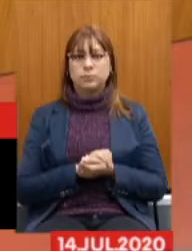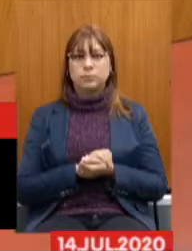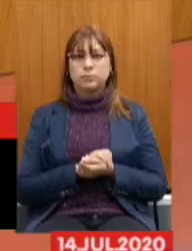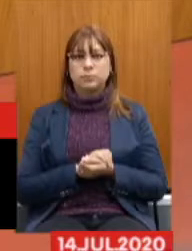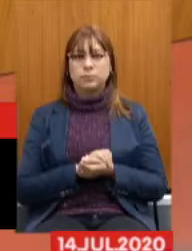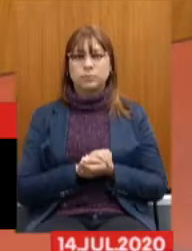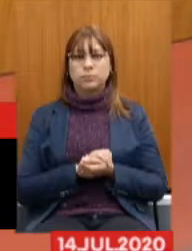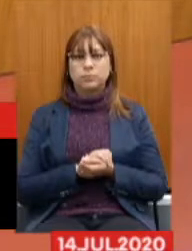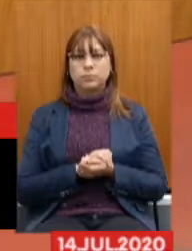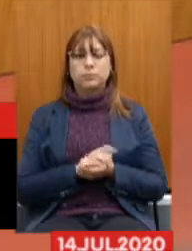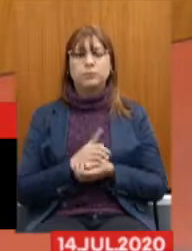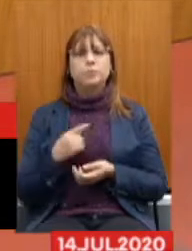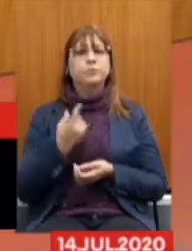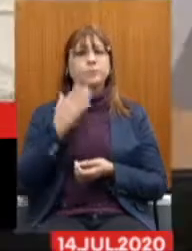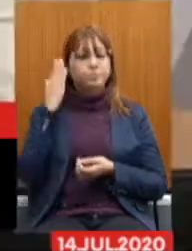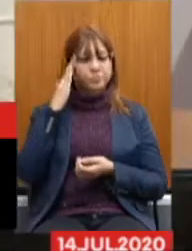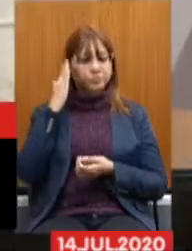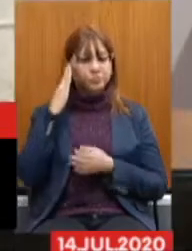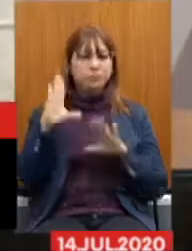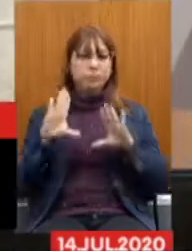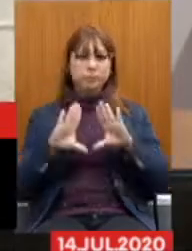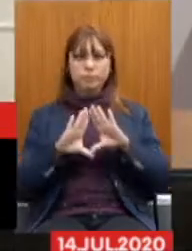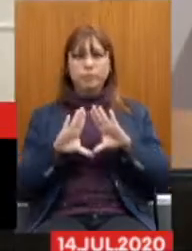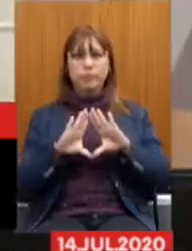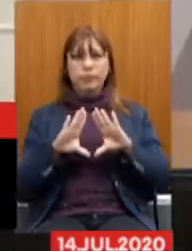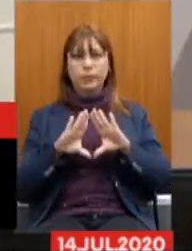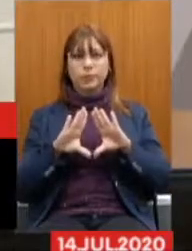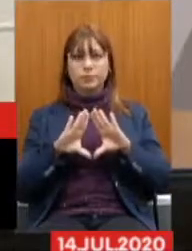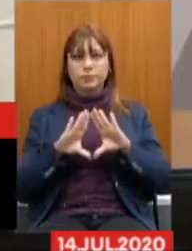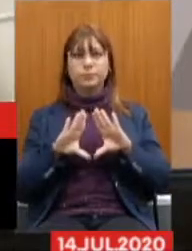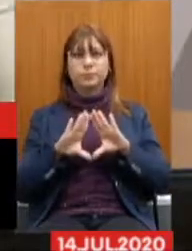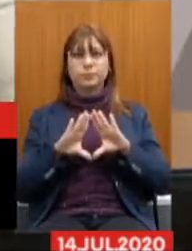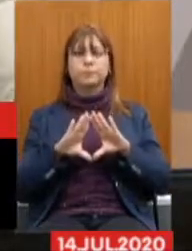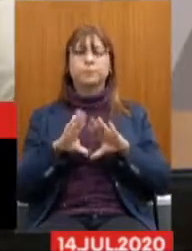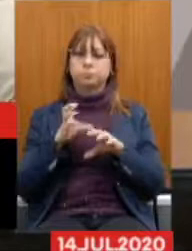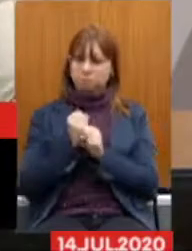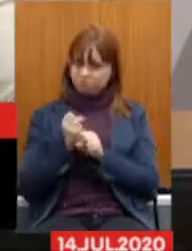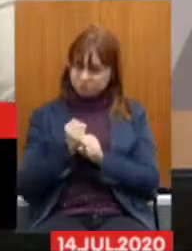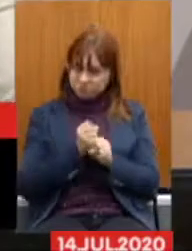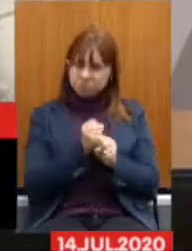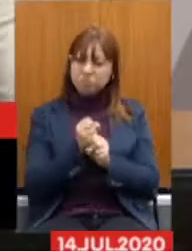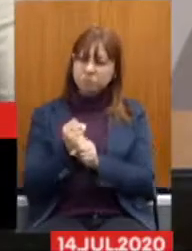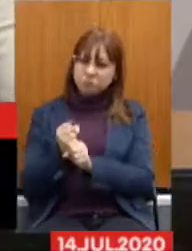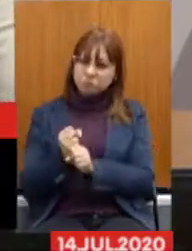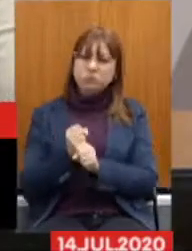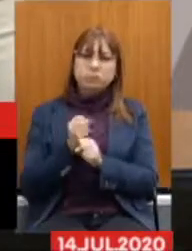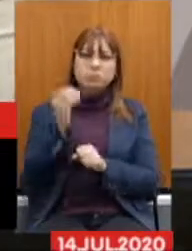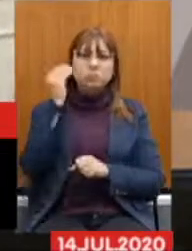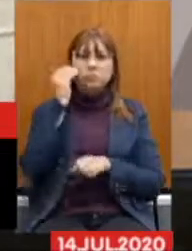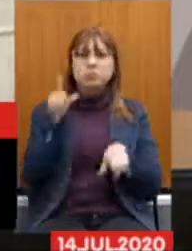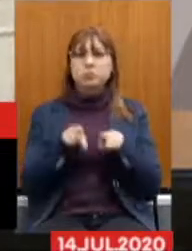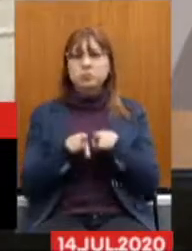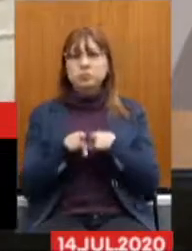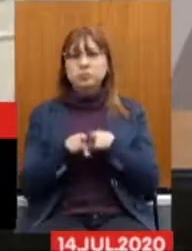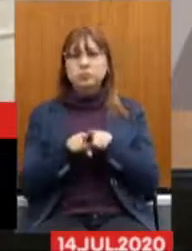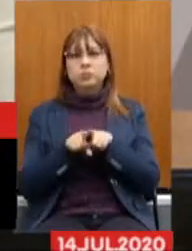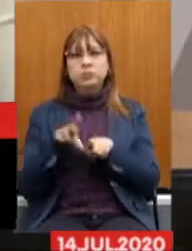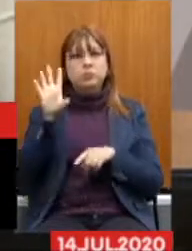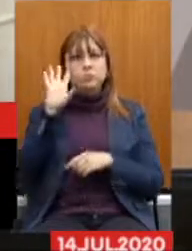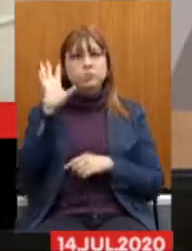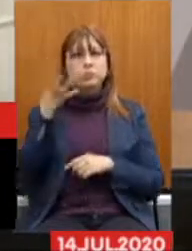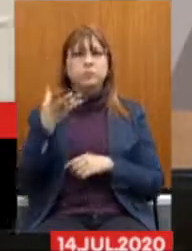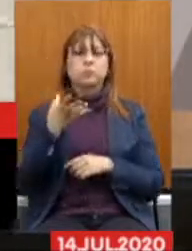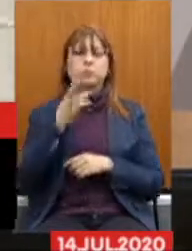Nós sabemos Que a Assembleia Legislativa Está fazendo Todos os cálculos E tentando chegar Também Numa Numa Conclusão